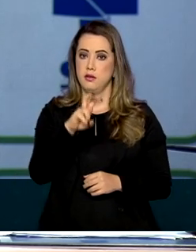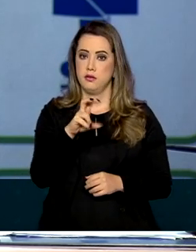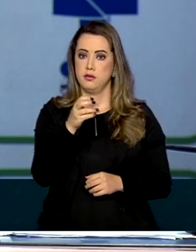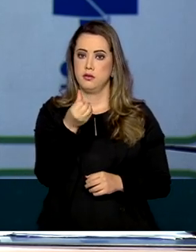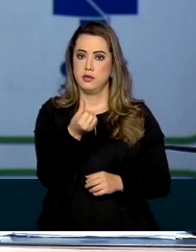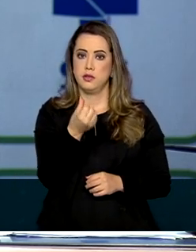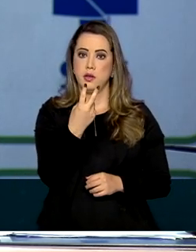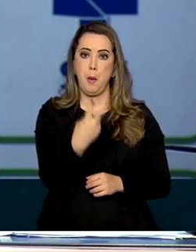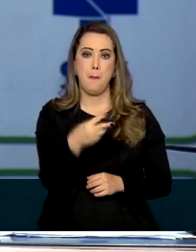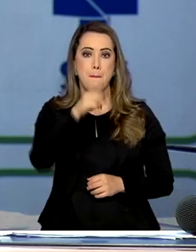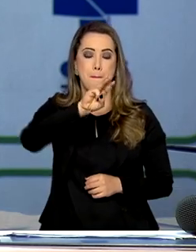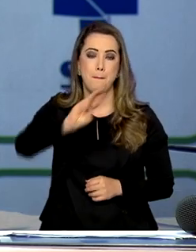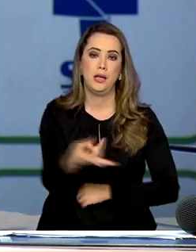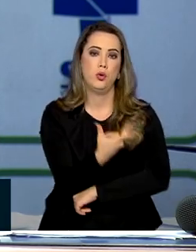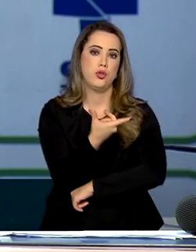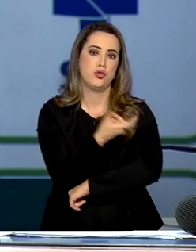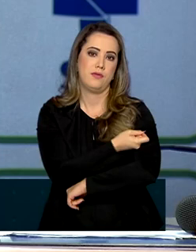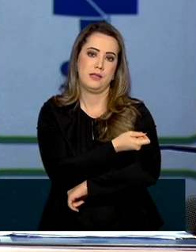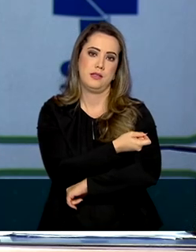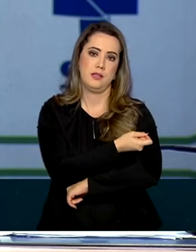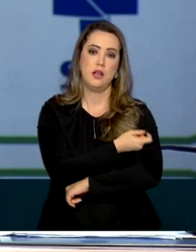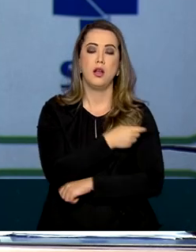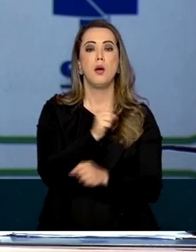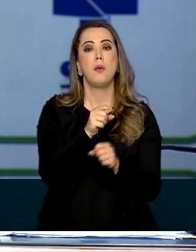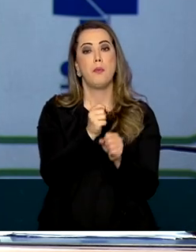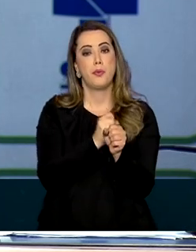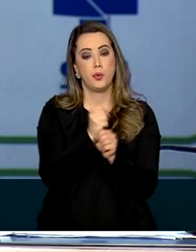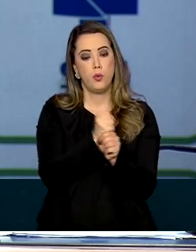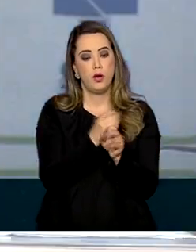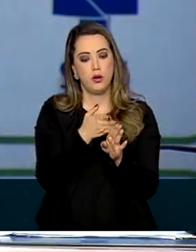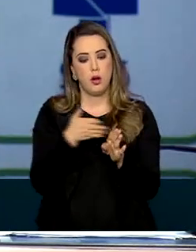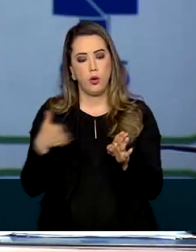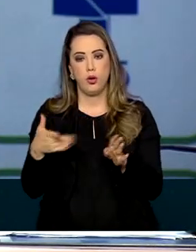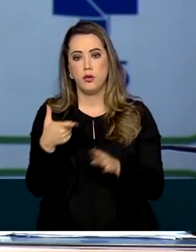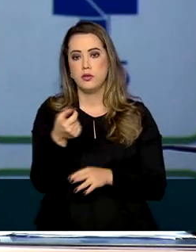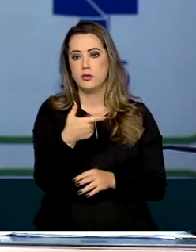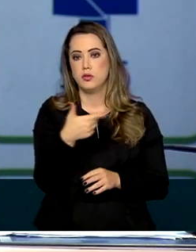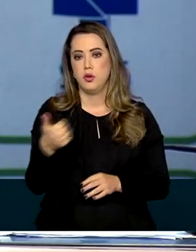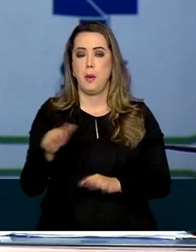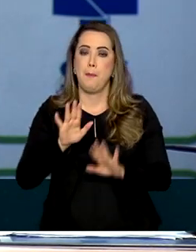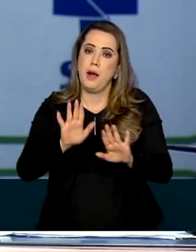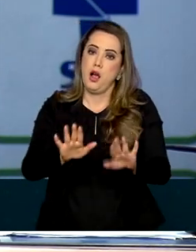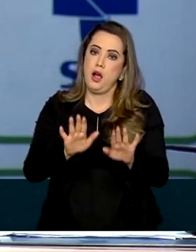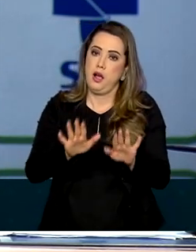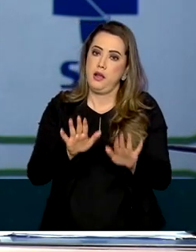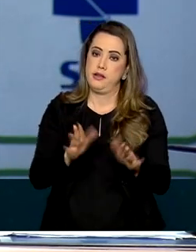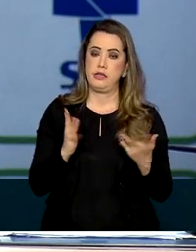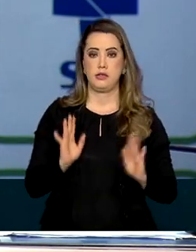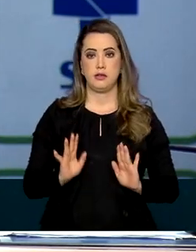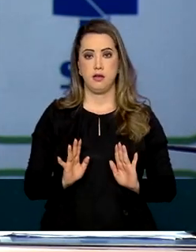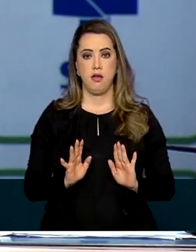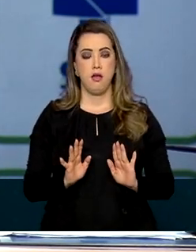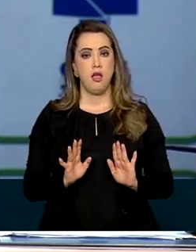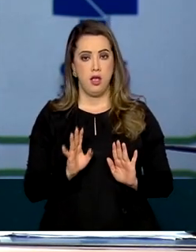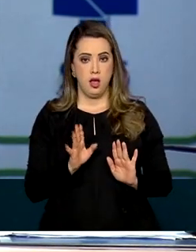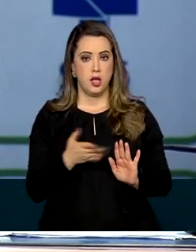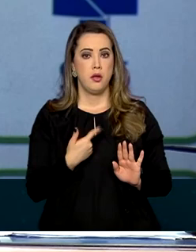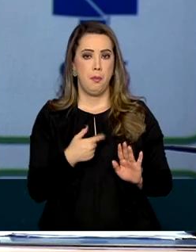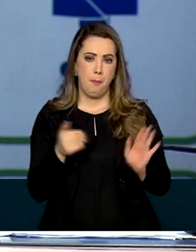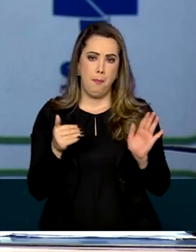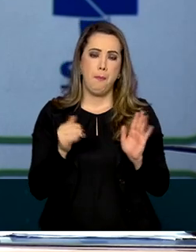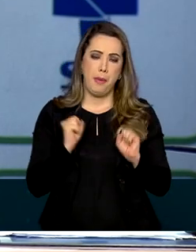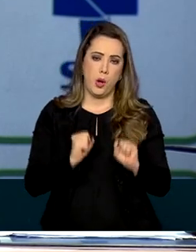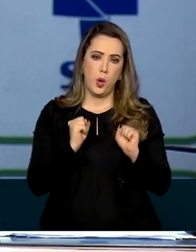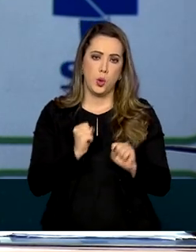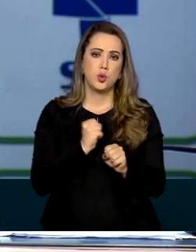562 milhões de doses para o ano de 2021. Mas essas vacinas se mantêm na validade